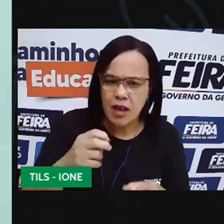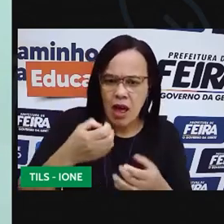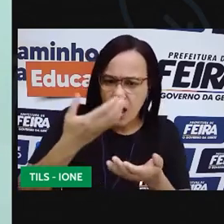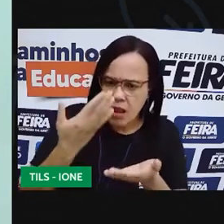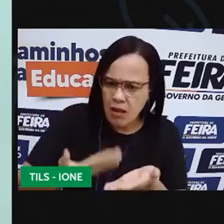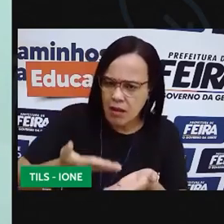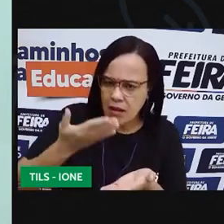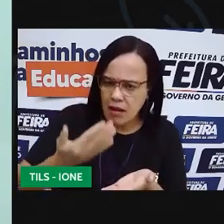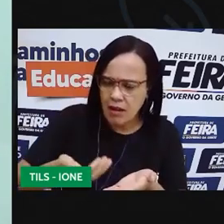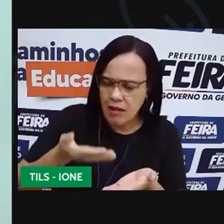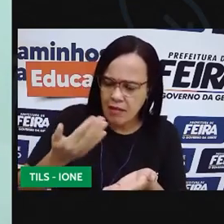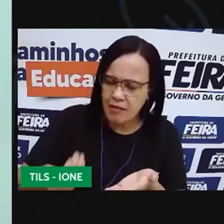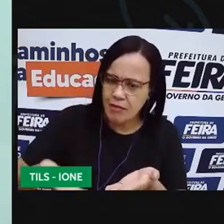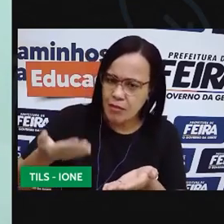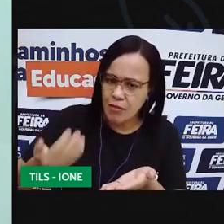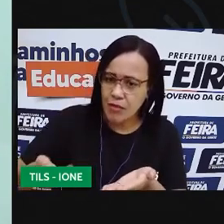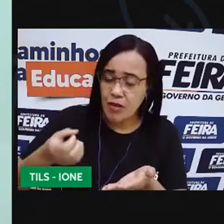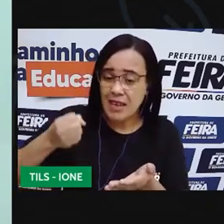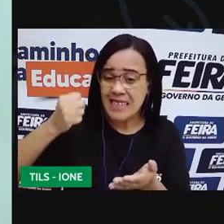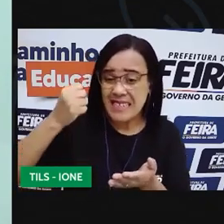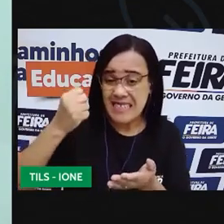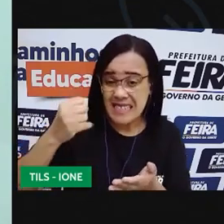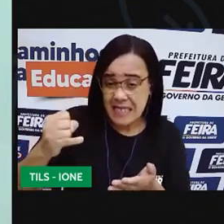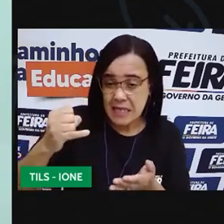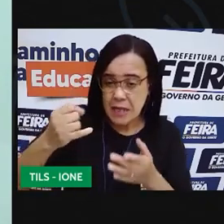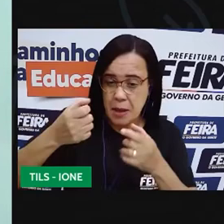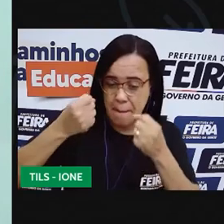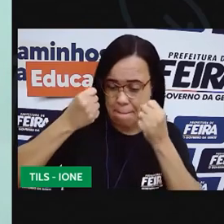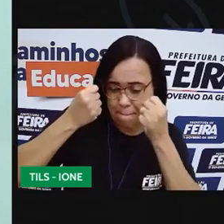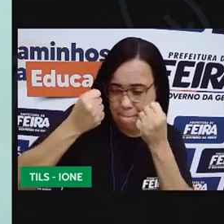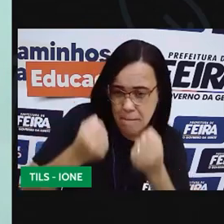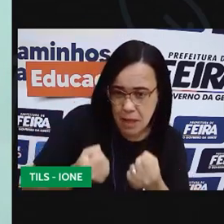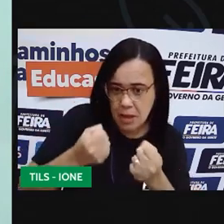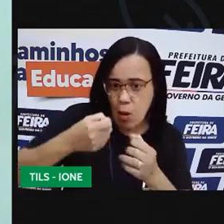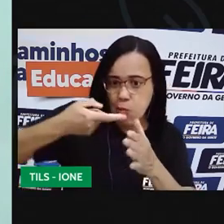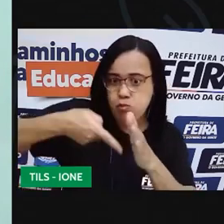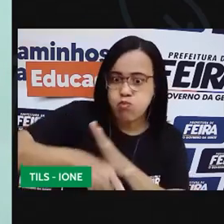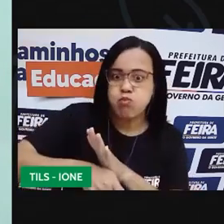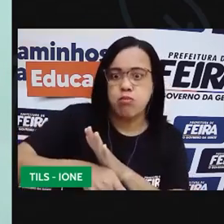pesado, ele vai afundar. Então, vamos ver o que acontece com o papel?